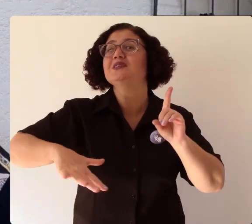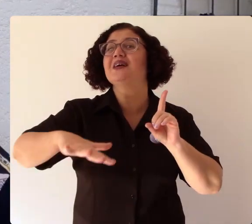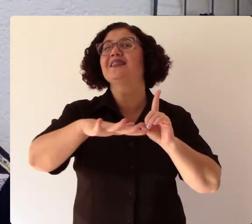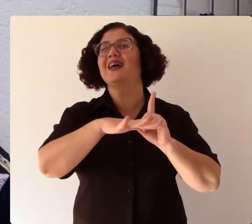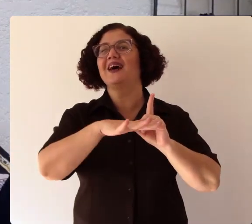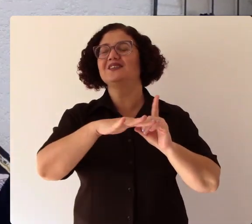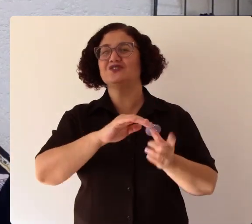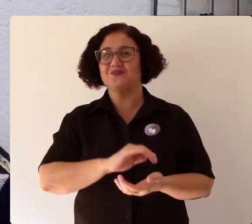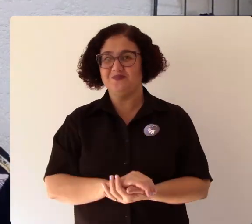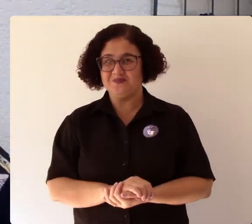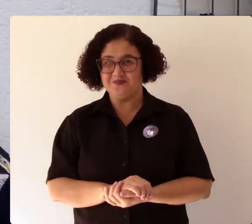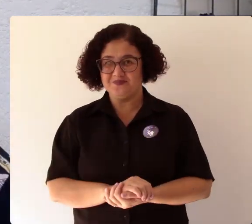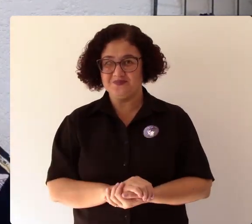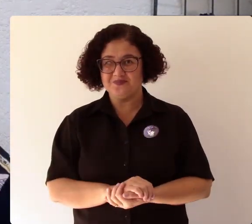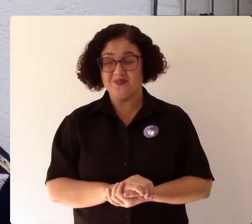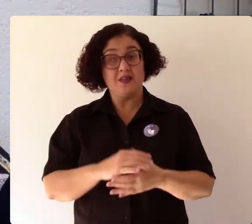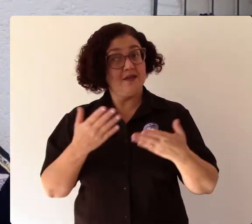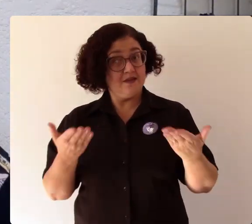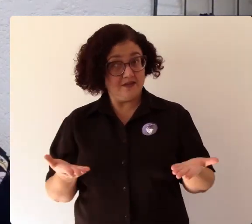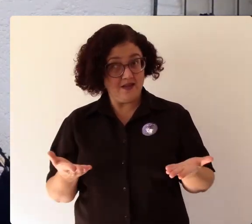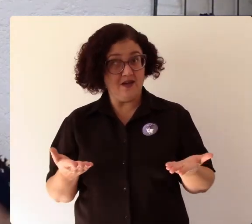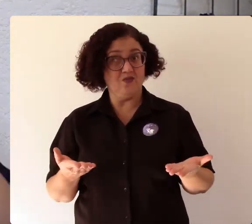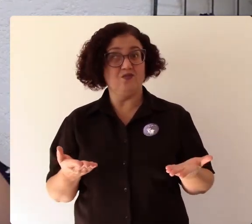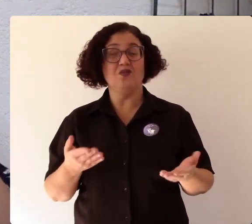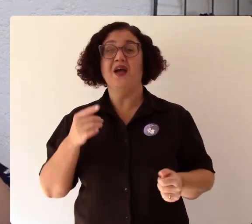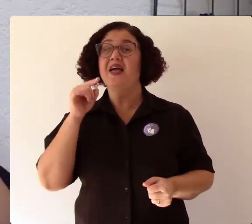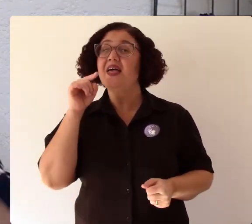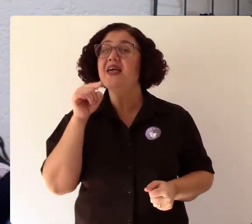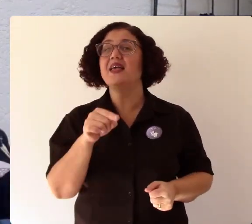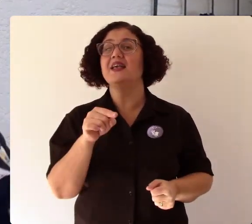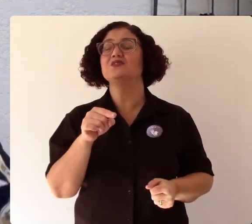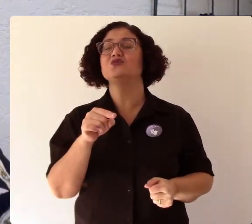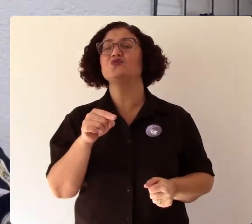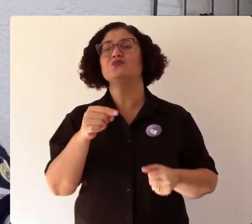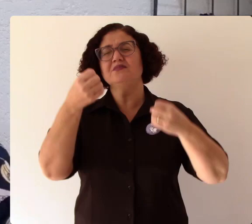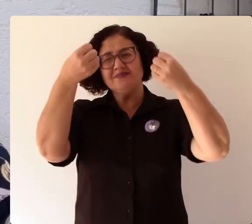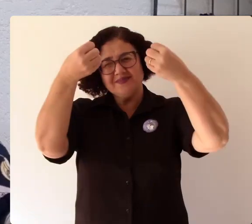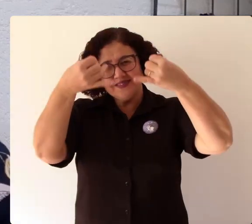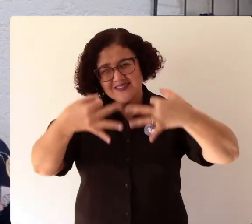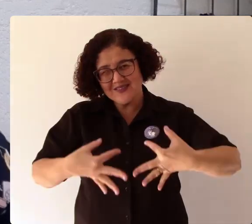É um pouco nessa direção que eu proponho pensar a arte.